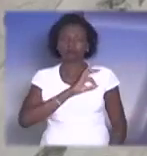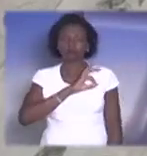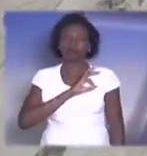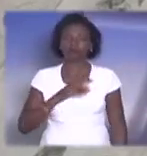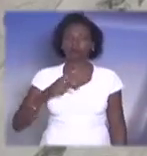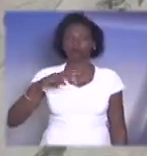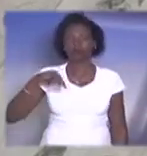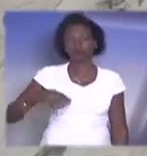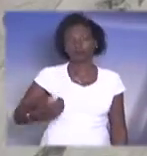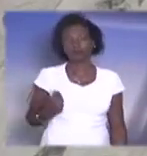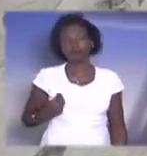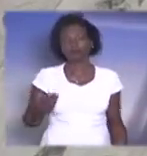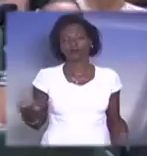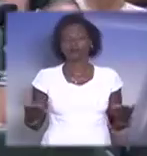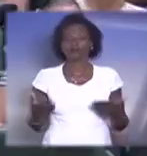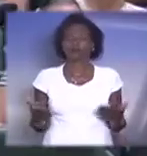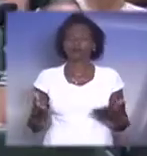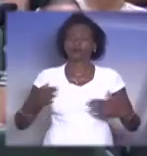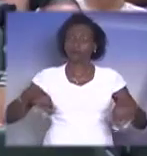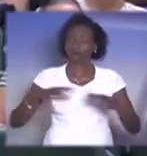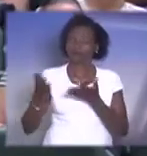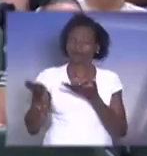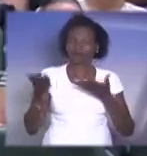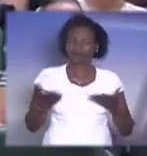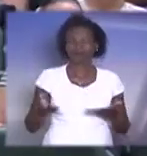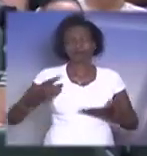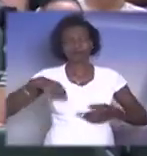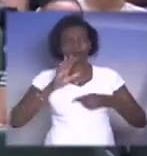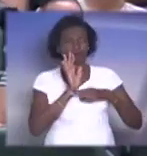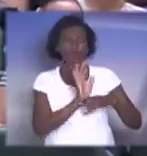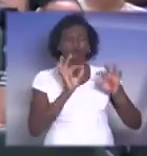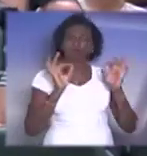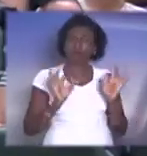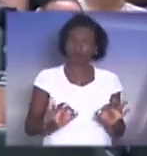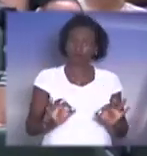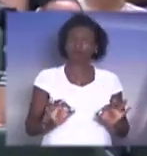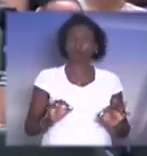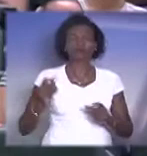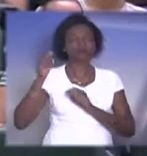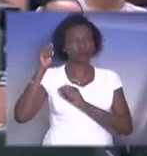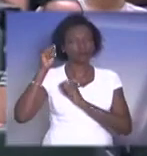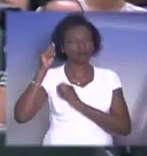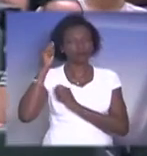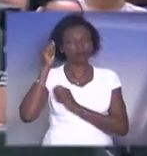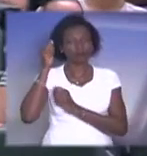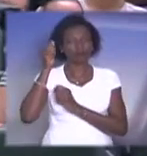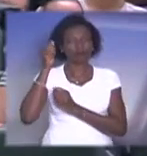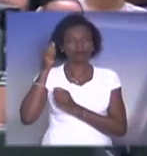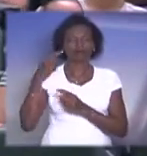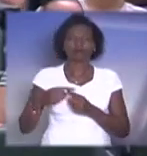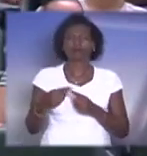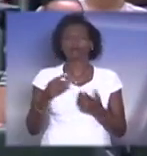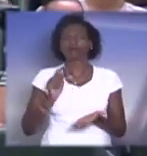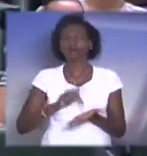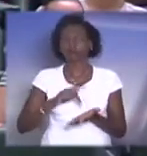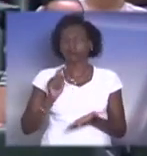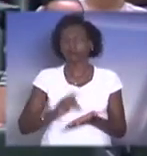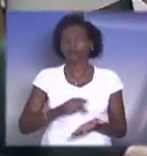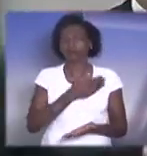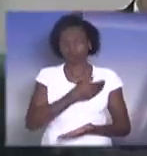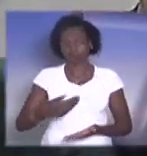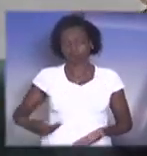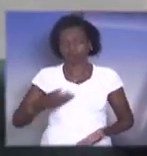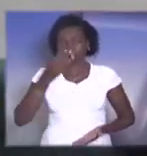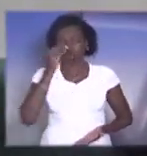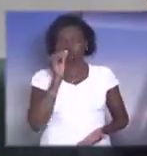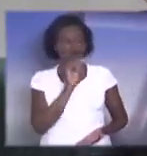visitam, sejam bem-vindos, contem com o nosso apoio nessa manifestação, porque realmente o governo tem largado, aberto mão de todo o seu